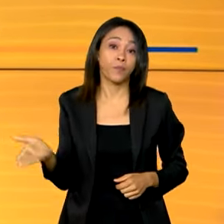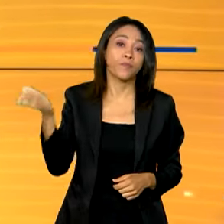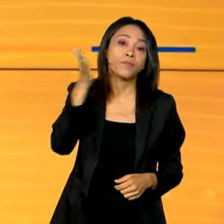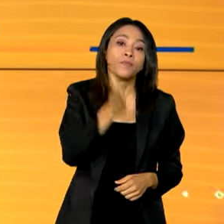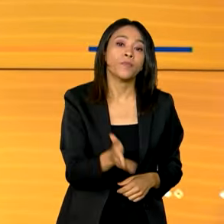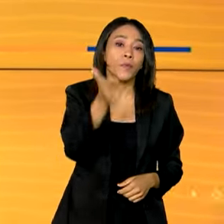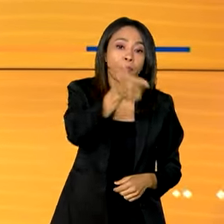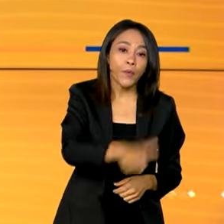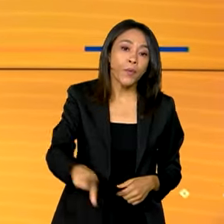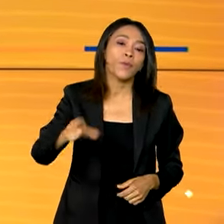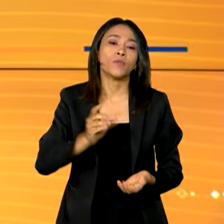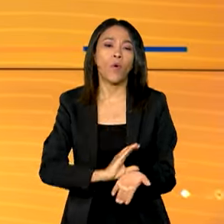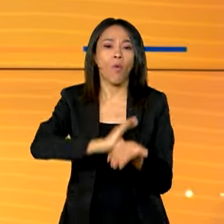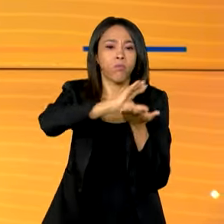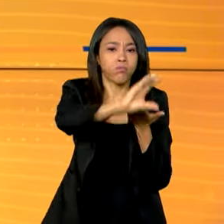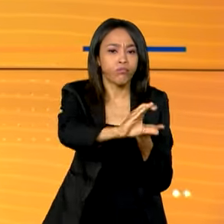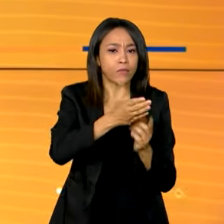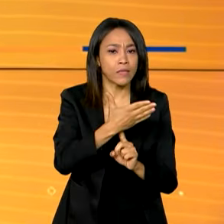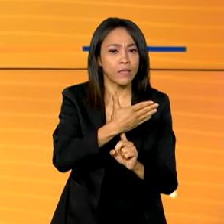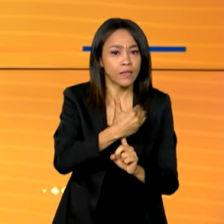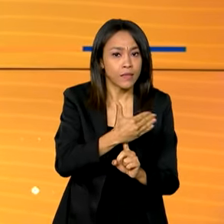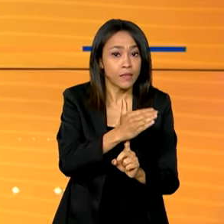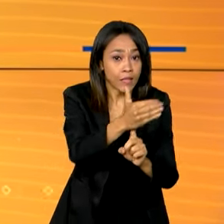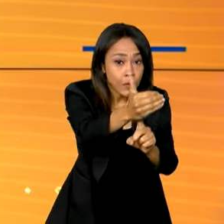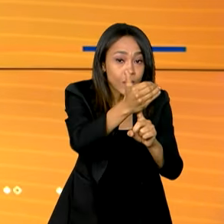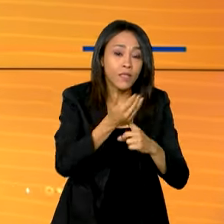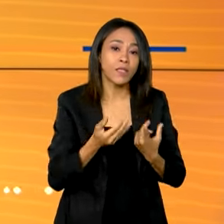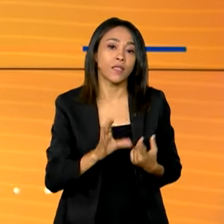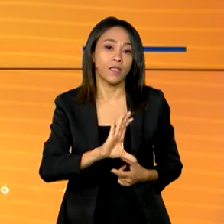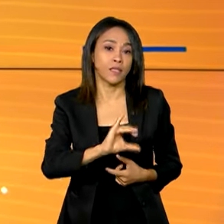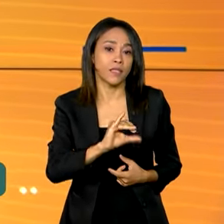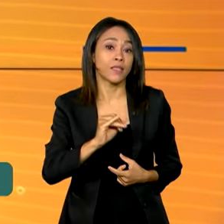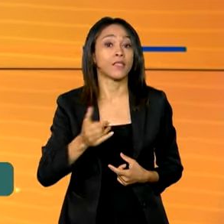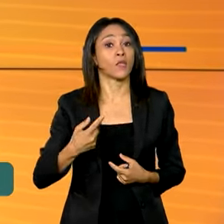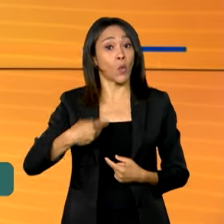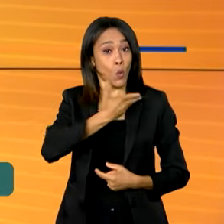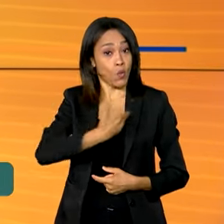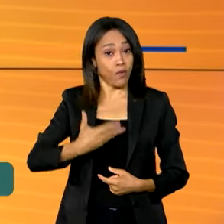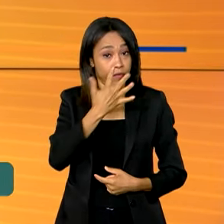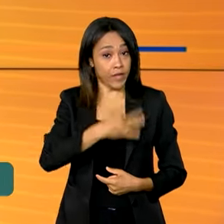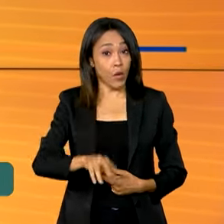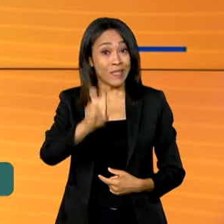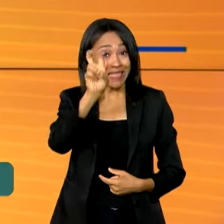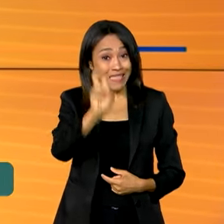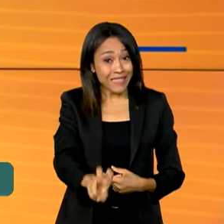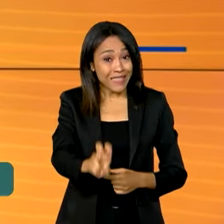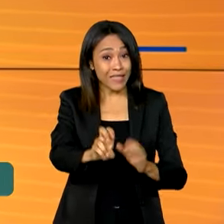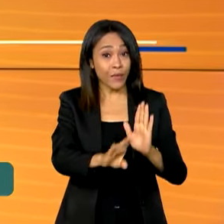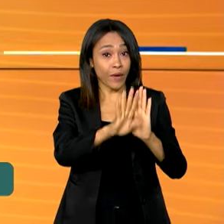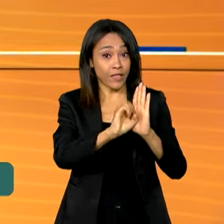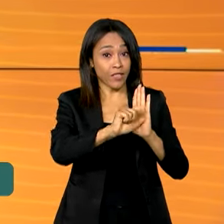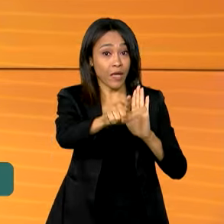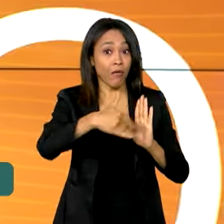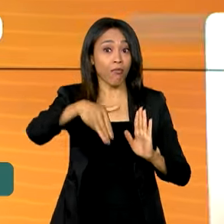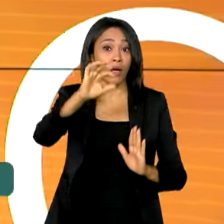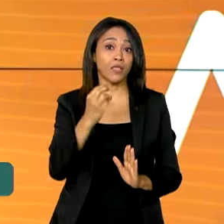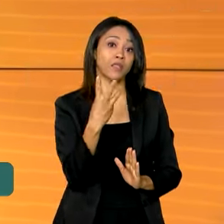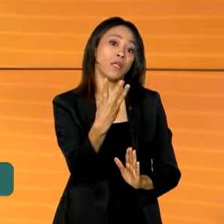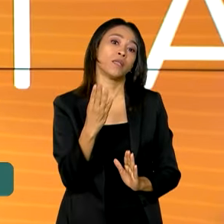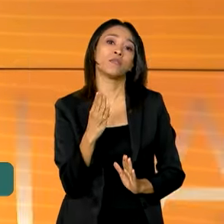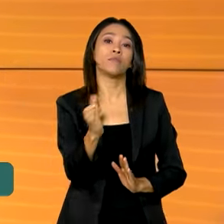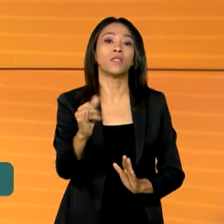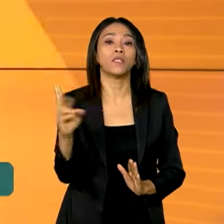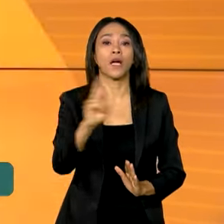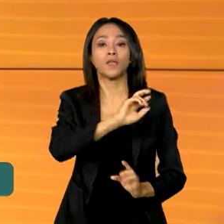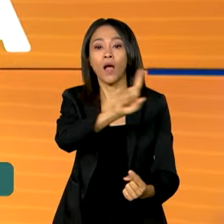de investimento em ciência e tecnologia porque o governo federal lançou cinco editais com mais de 3 bilhões de reais para fortalecer